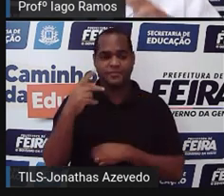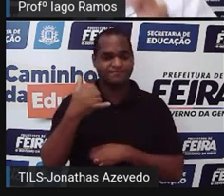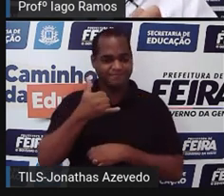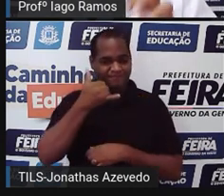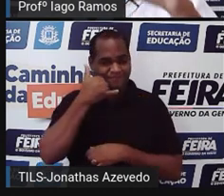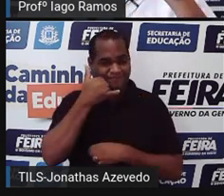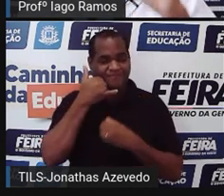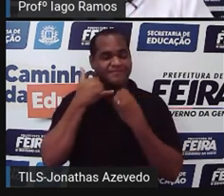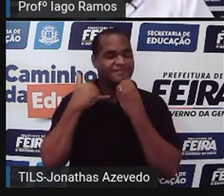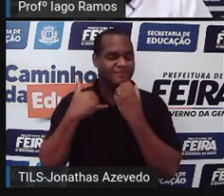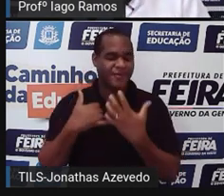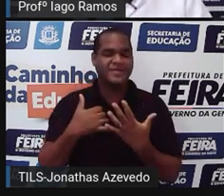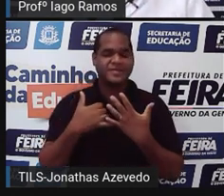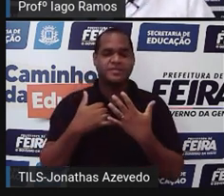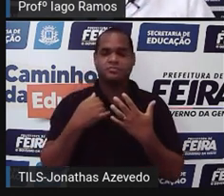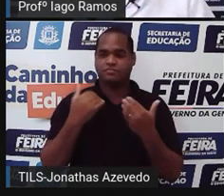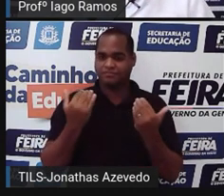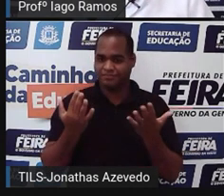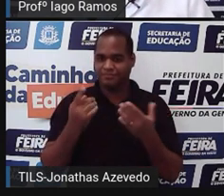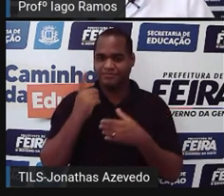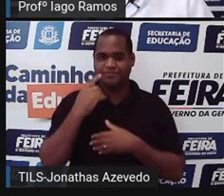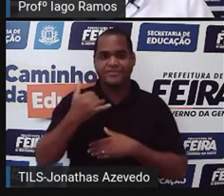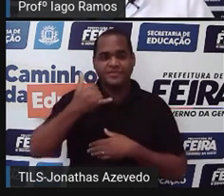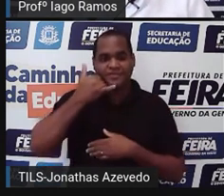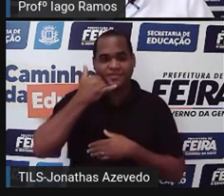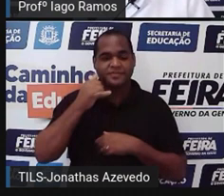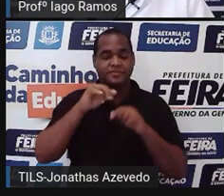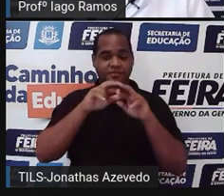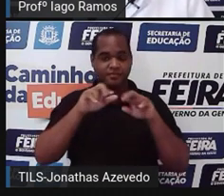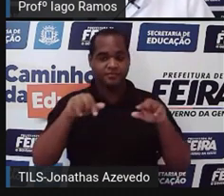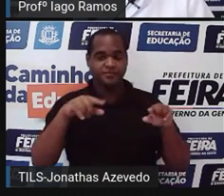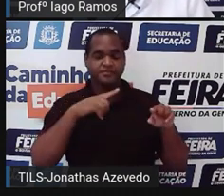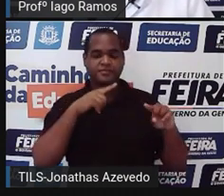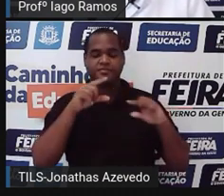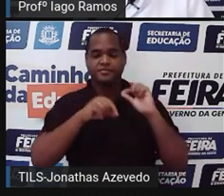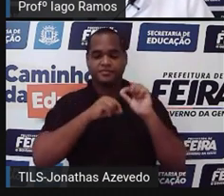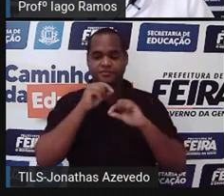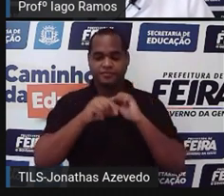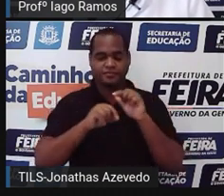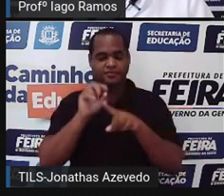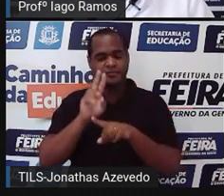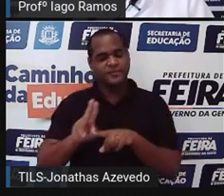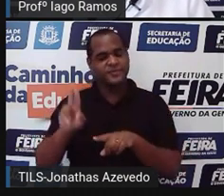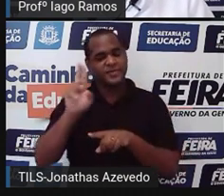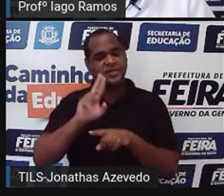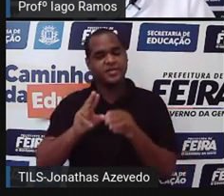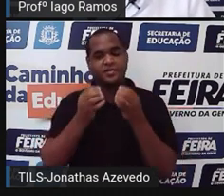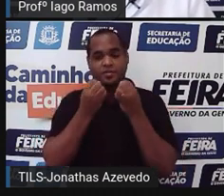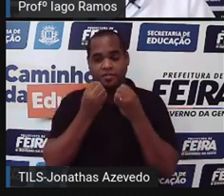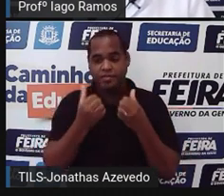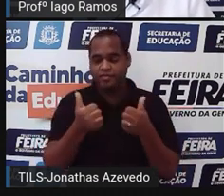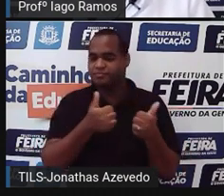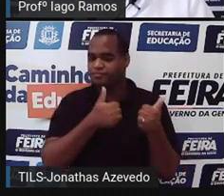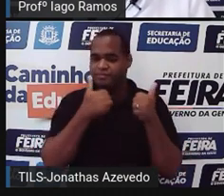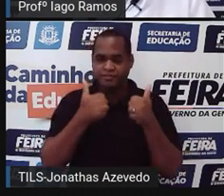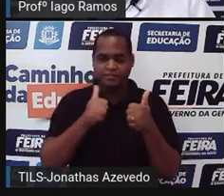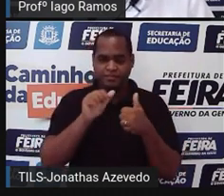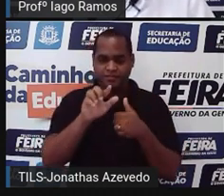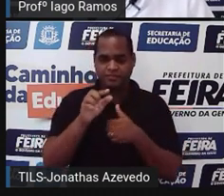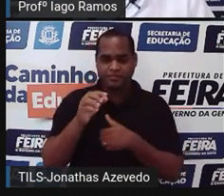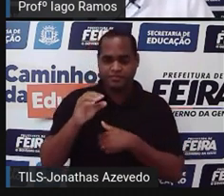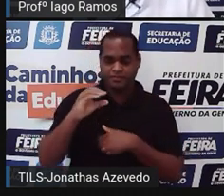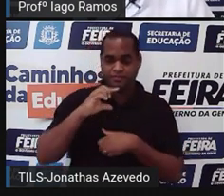Então, o celular, o dispositivo mais usado. Na letra C, qual o